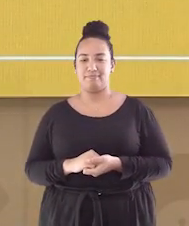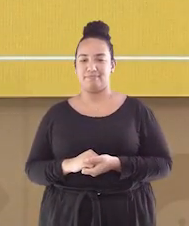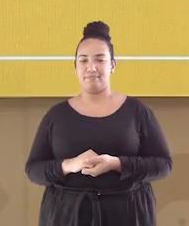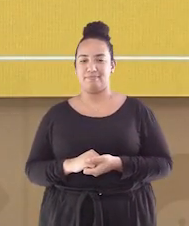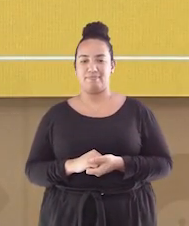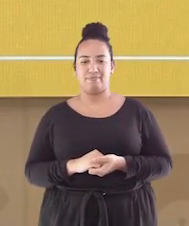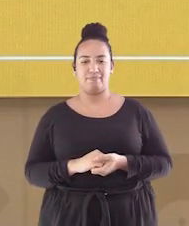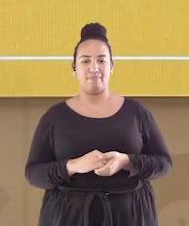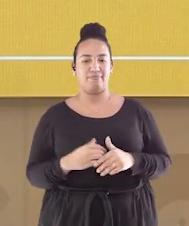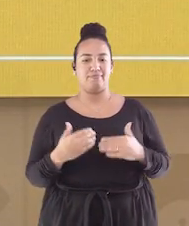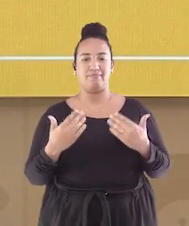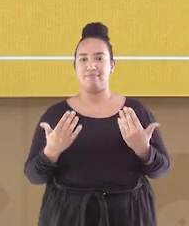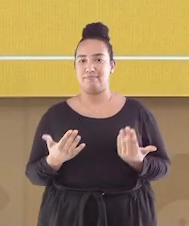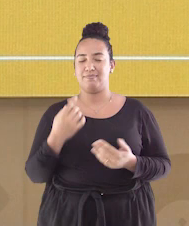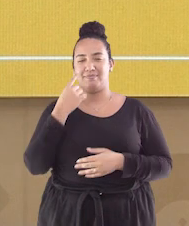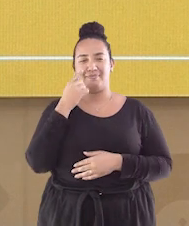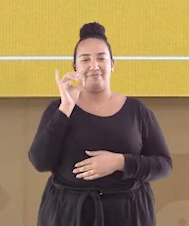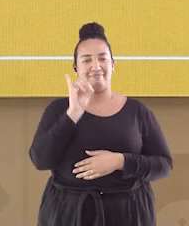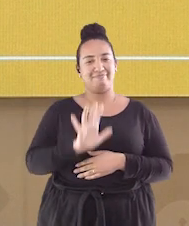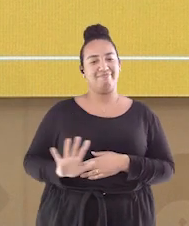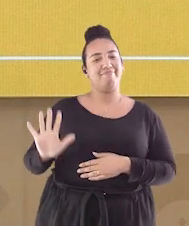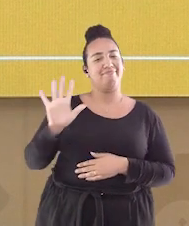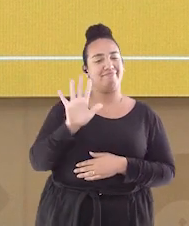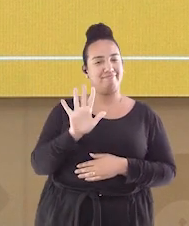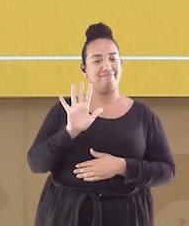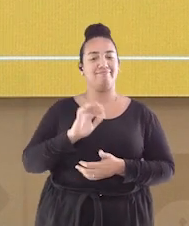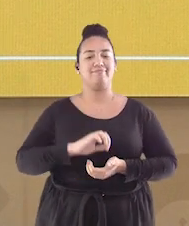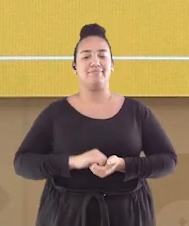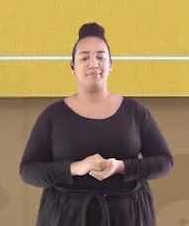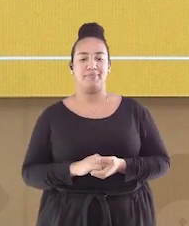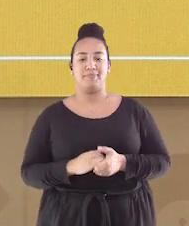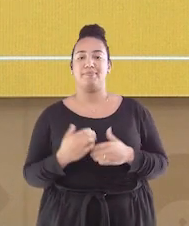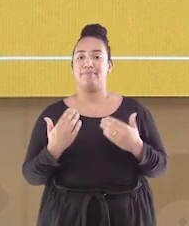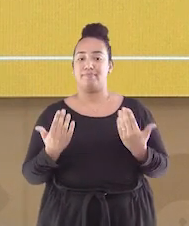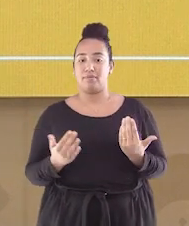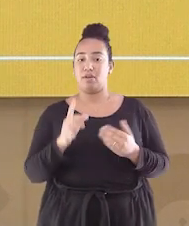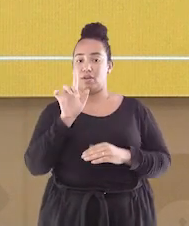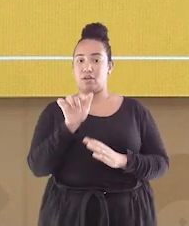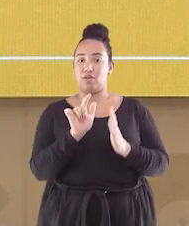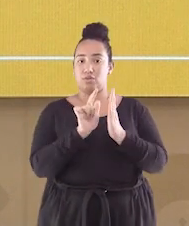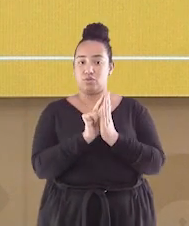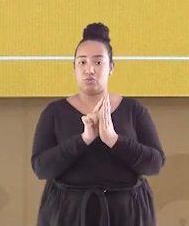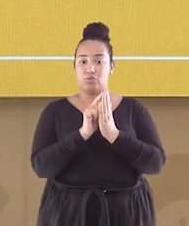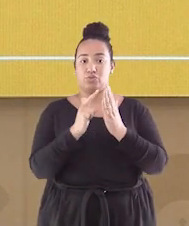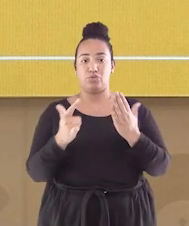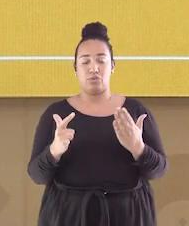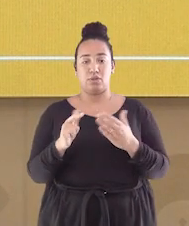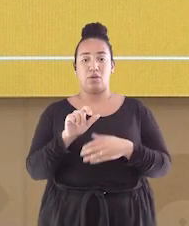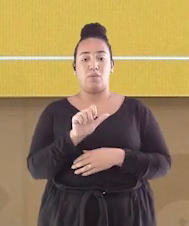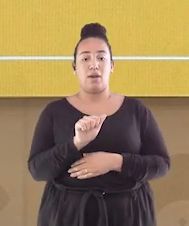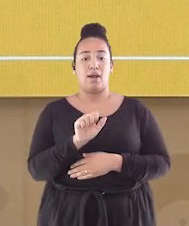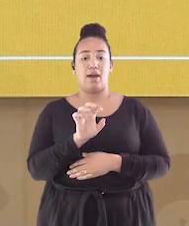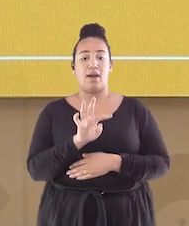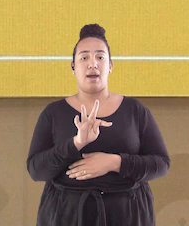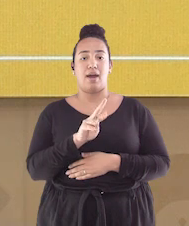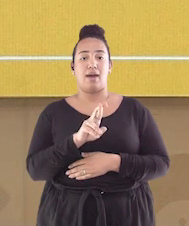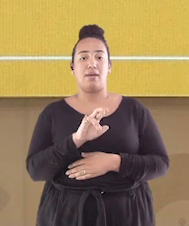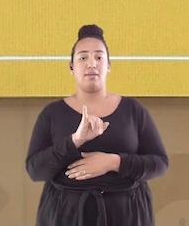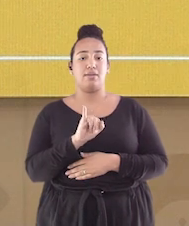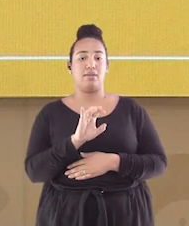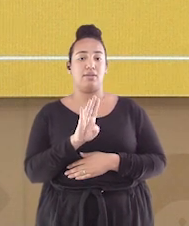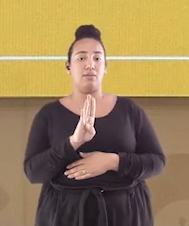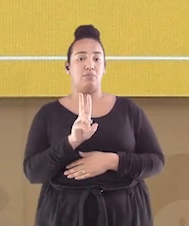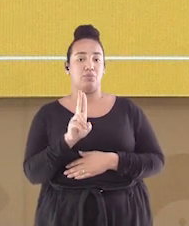Veja a imagem ao lado. Esta é a capa do jornal A Tribuna. A